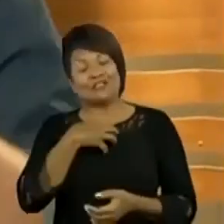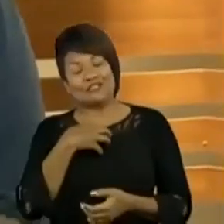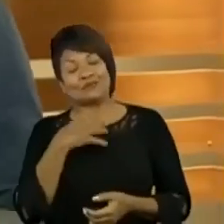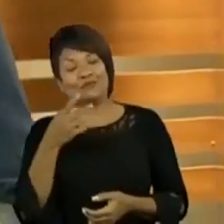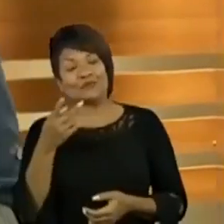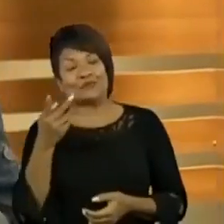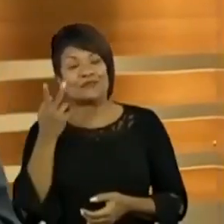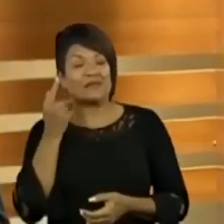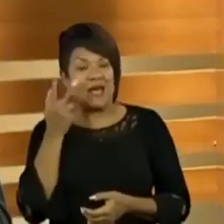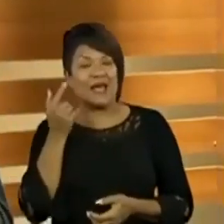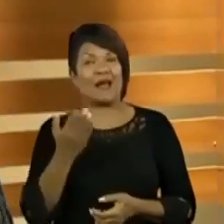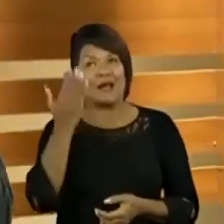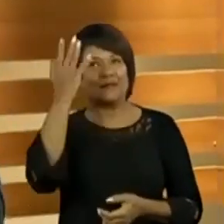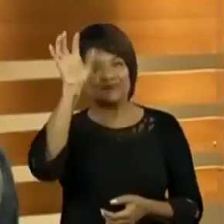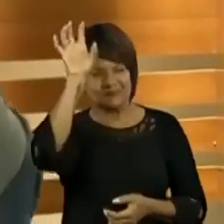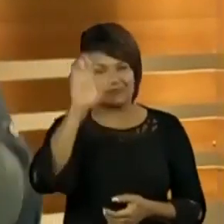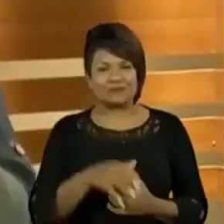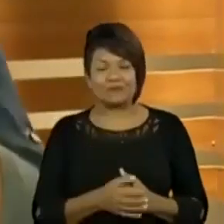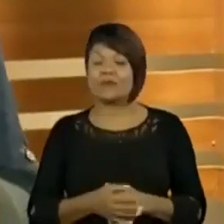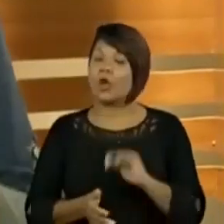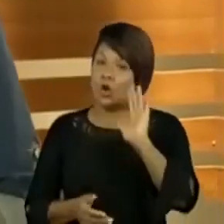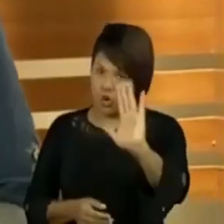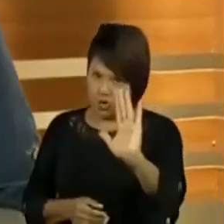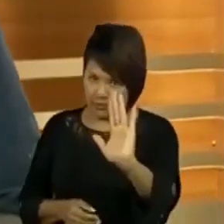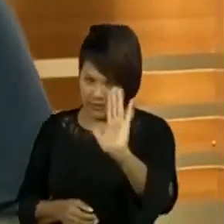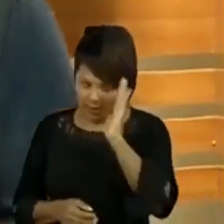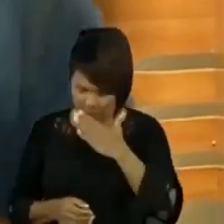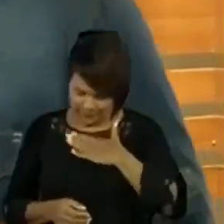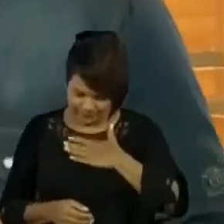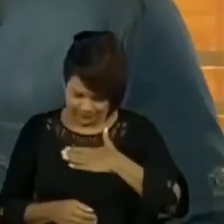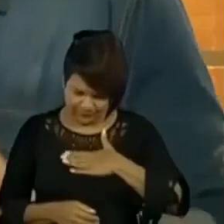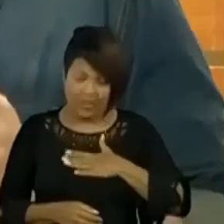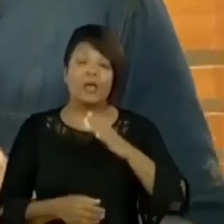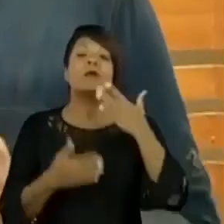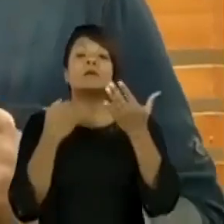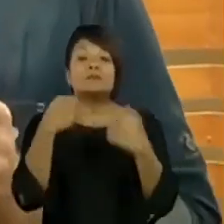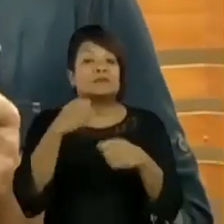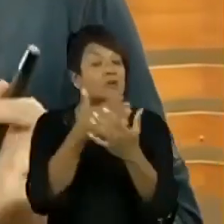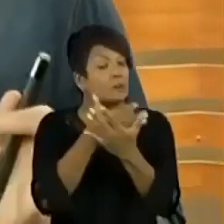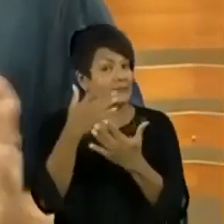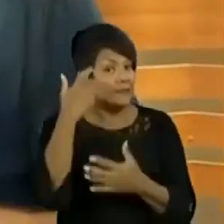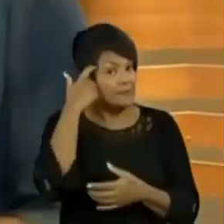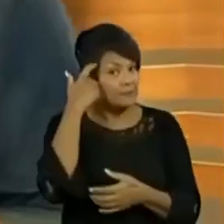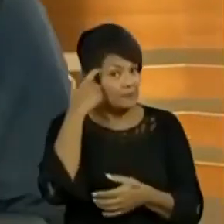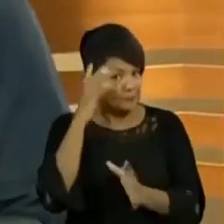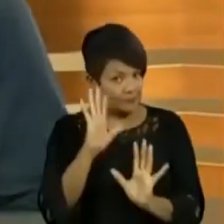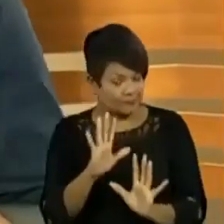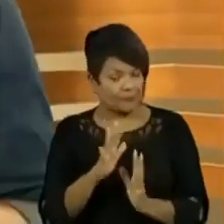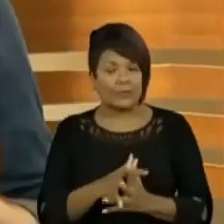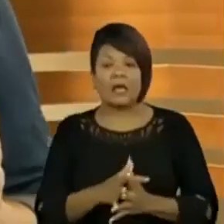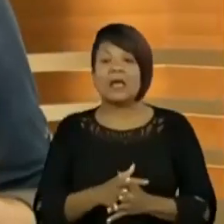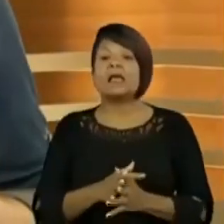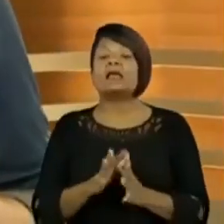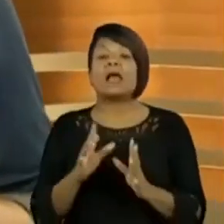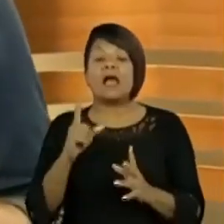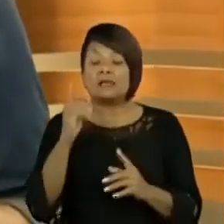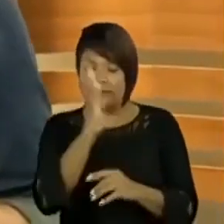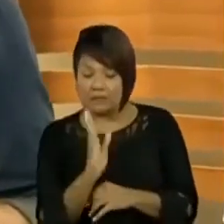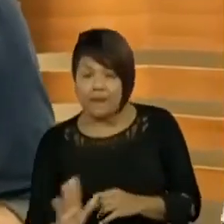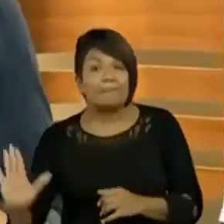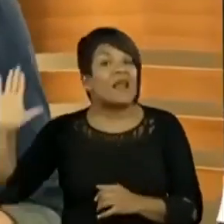Não, Pietra, olha só. Aí a tem que começar a entender o seguinte. Quando a gente fala em saneamento básico, a está falando a nível de Brasil.